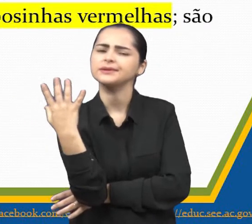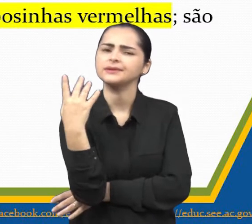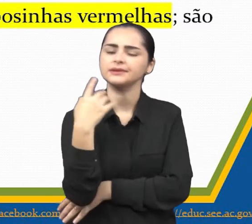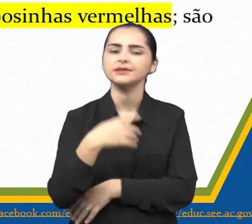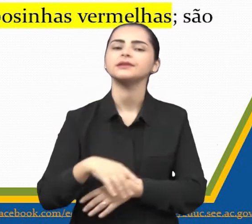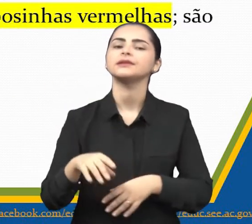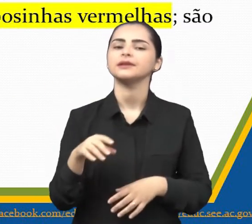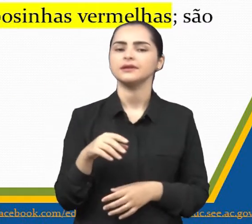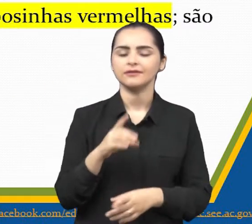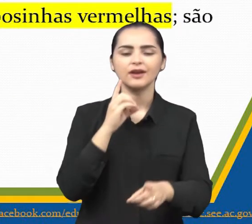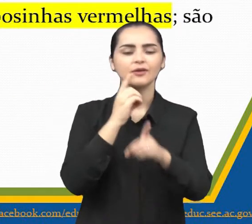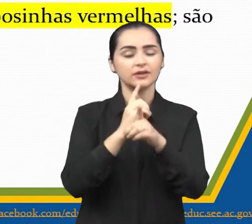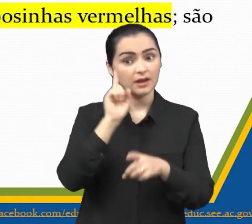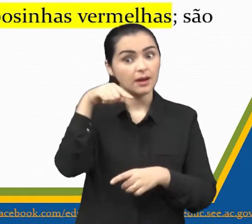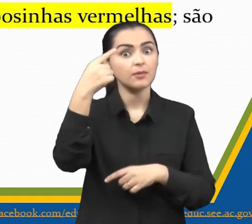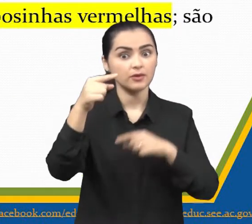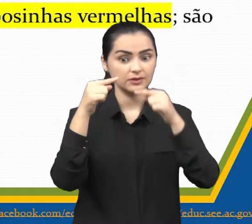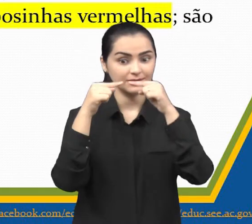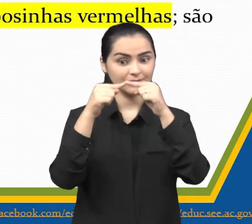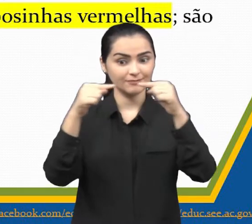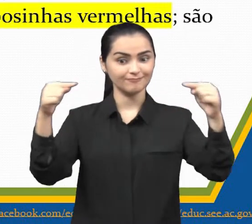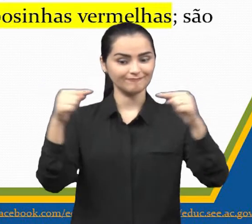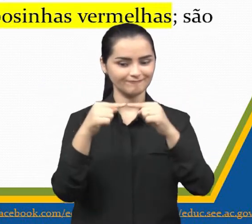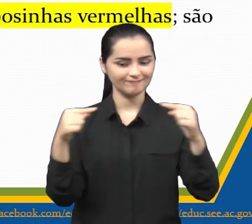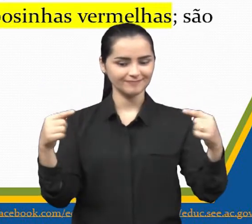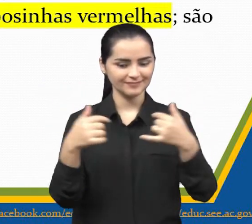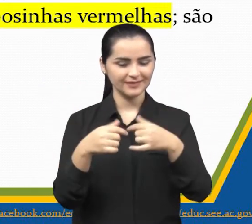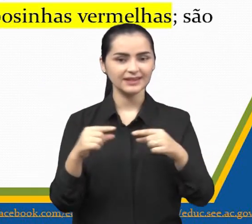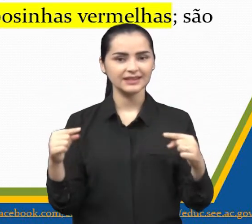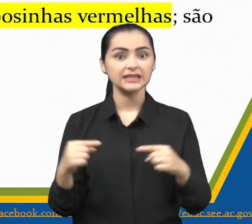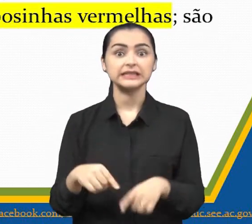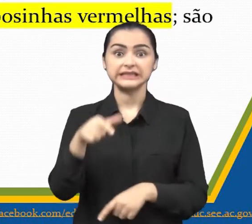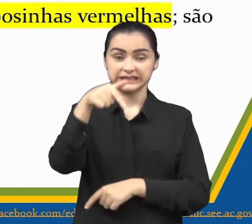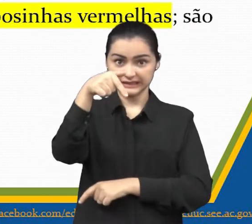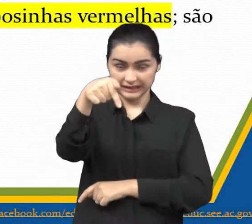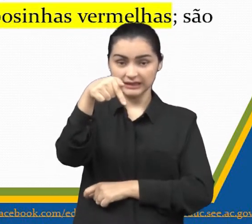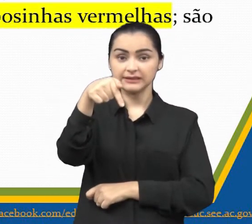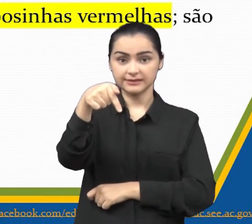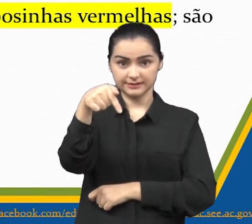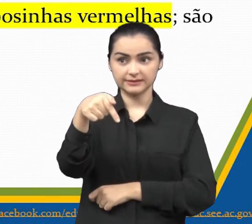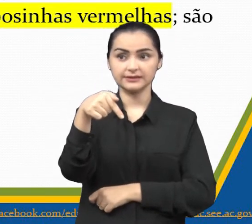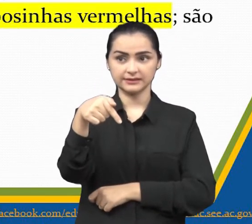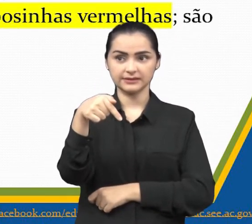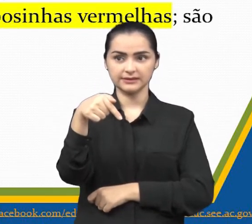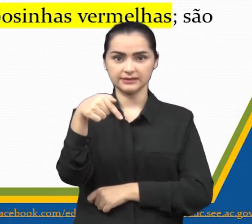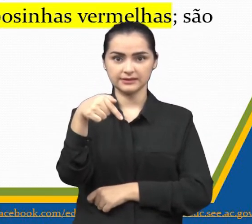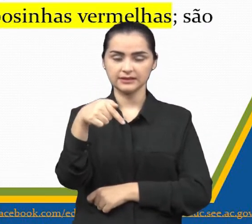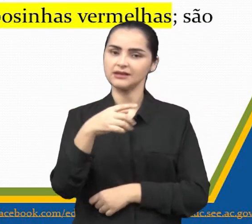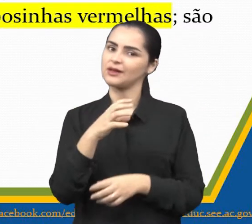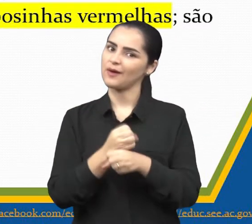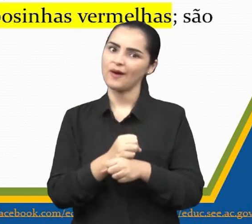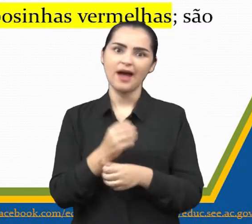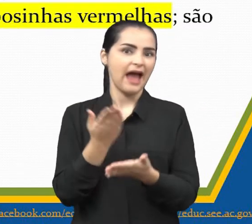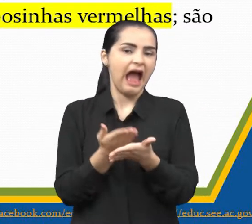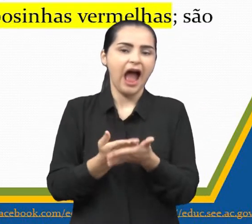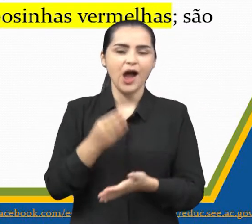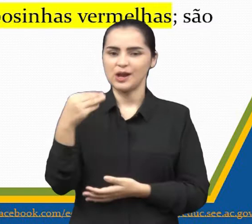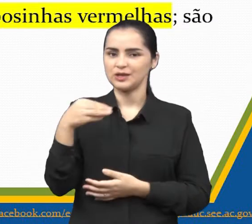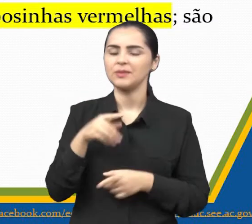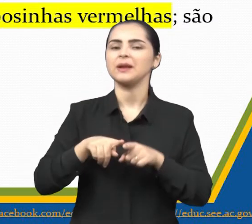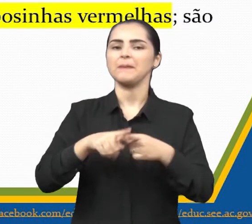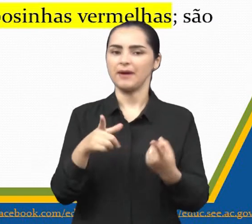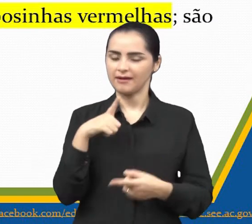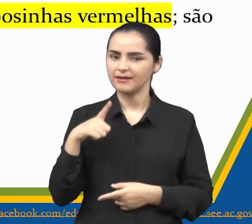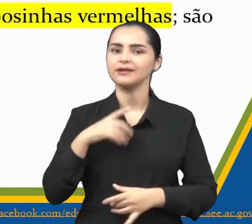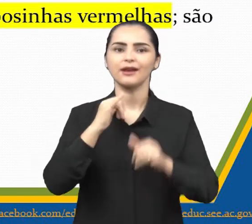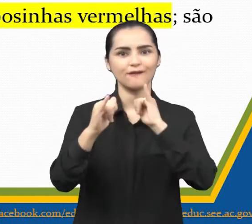a gente vai localizar na próxima linha aí, sete. Olha a quantidade aí, sete. Embora não seja aula de matemática, mas dá uma informação